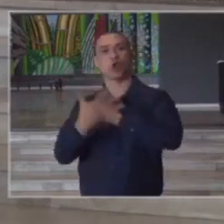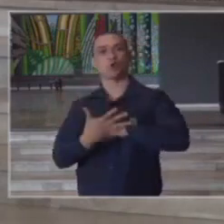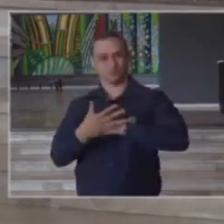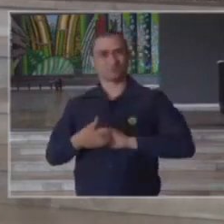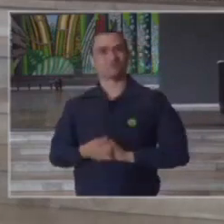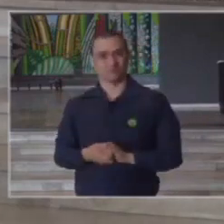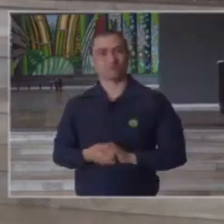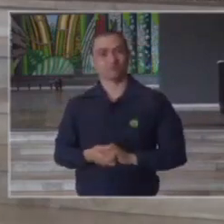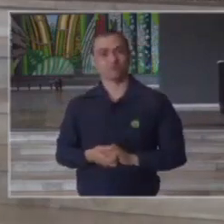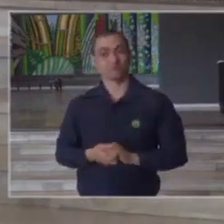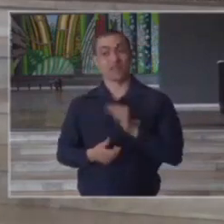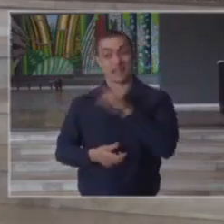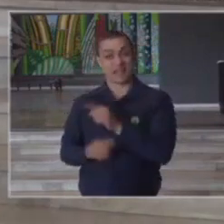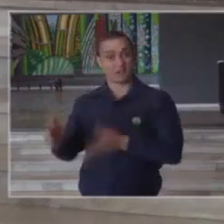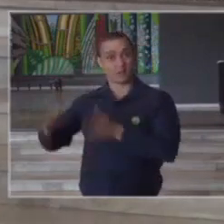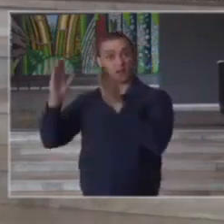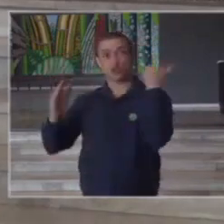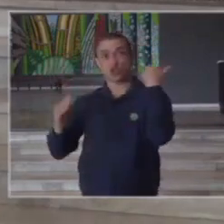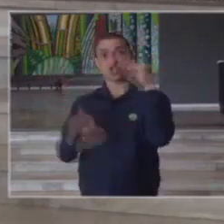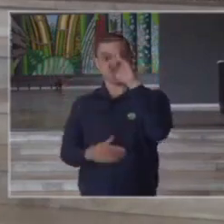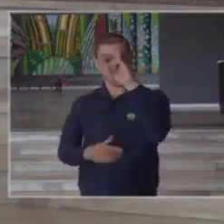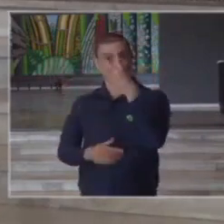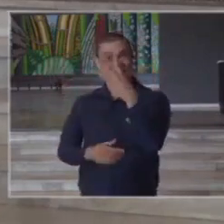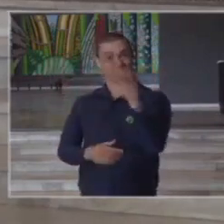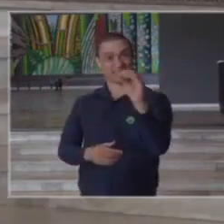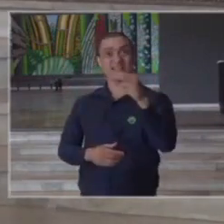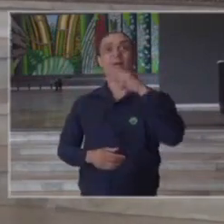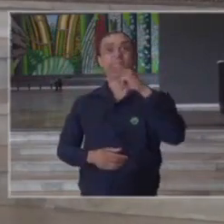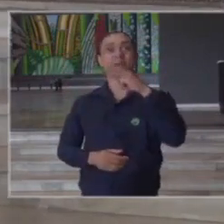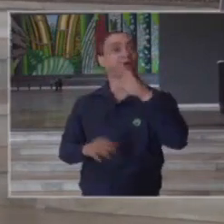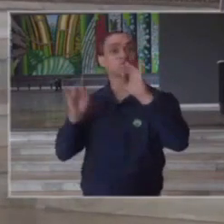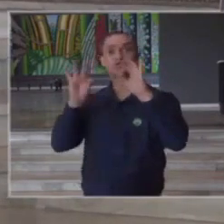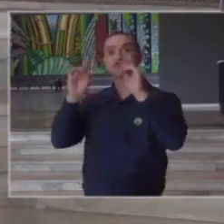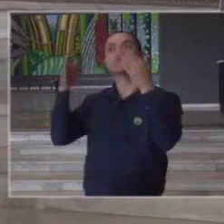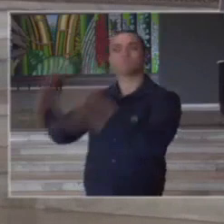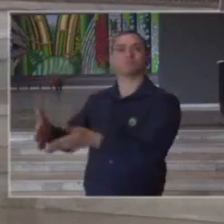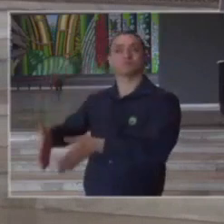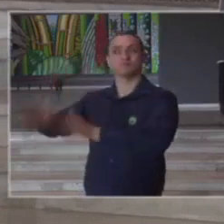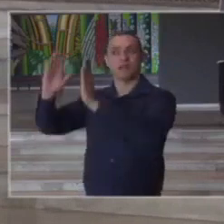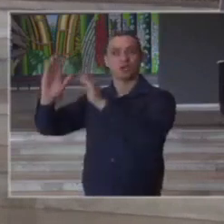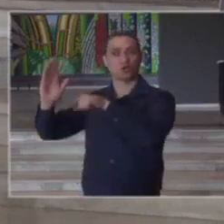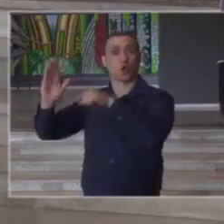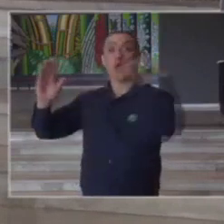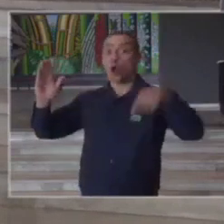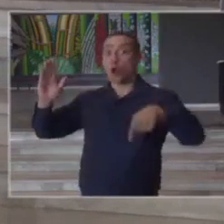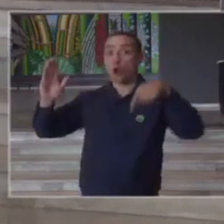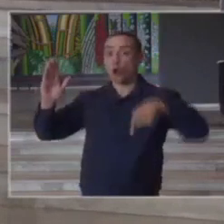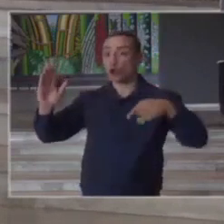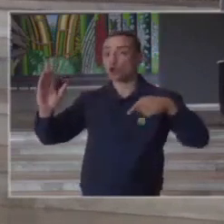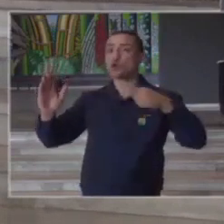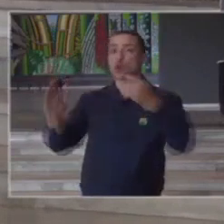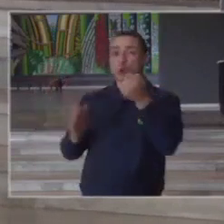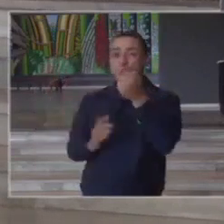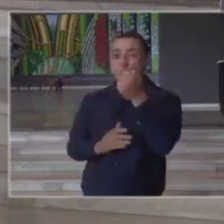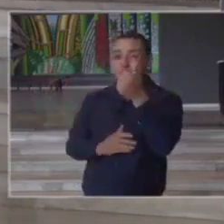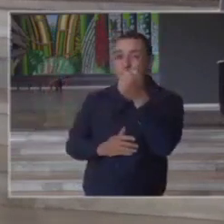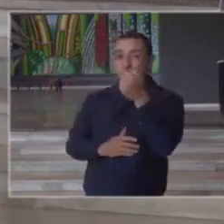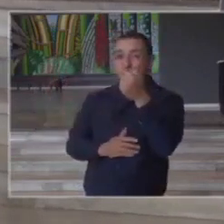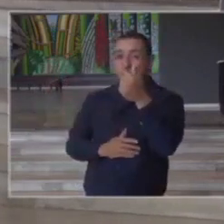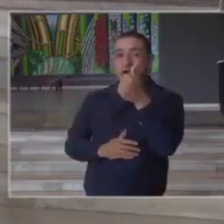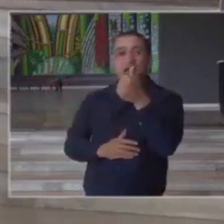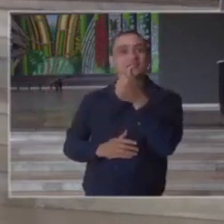nós isolamos no dia 30 de março hoje nós estamos chegando muito próximo